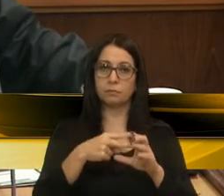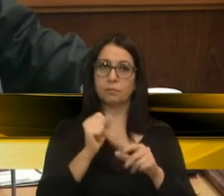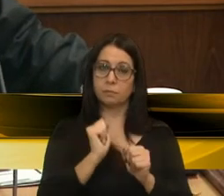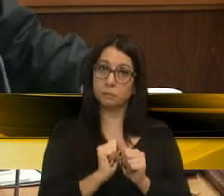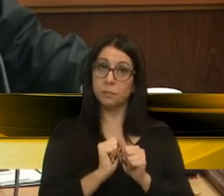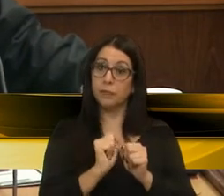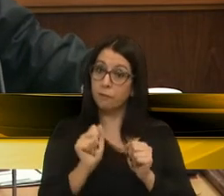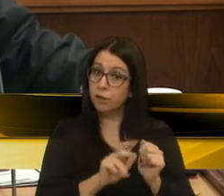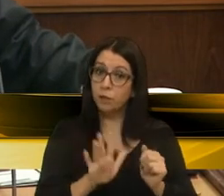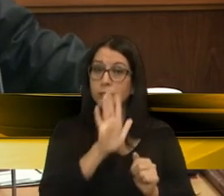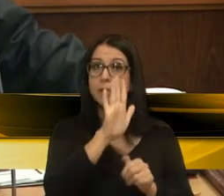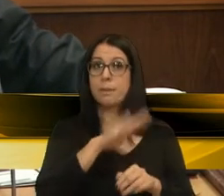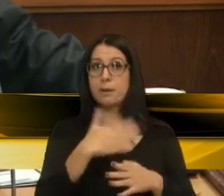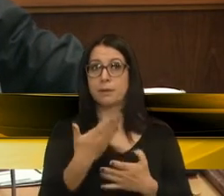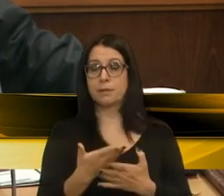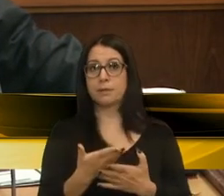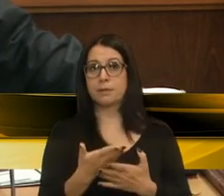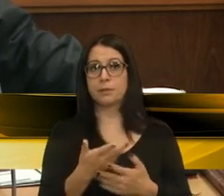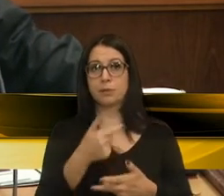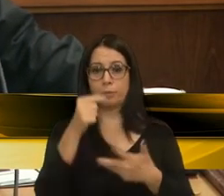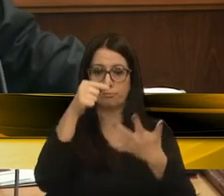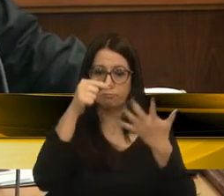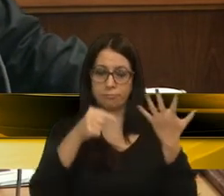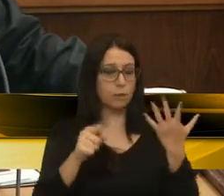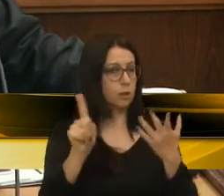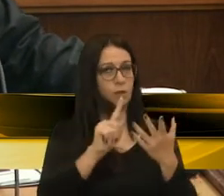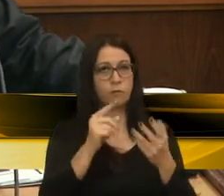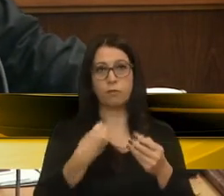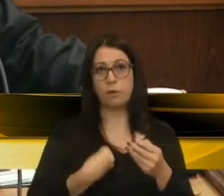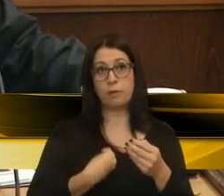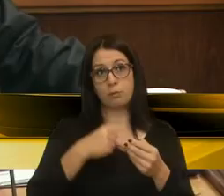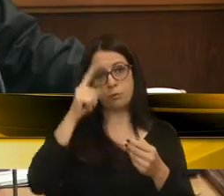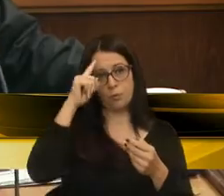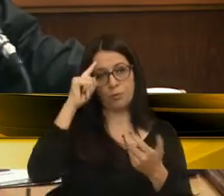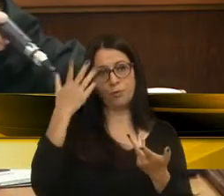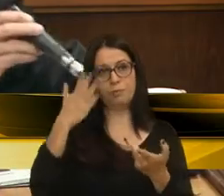valorizar muito mais as questões que nós não vivemos no dia a dia.